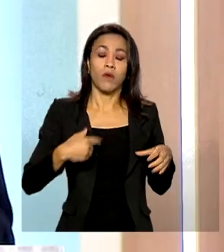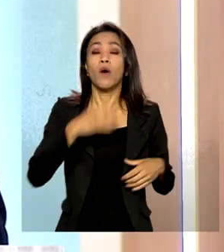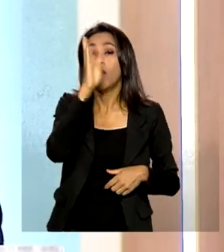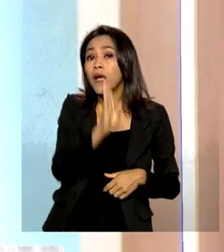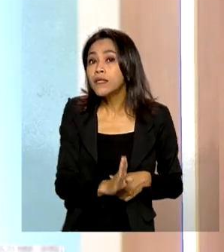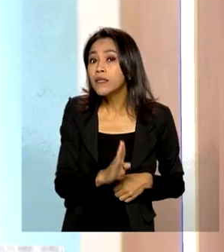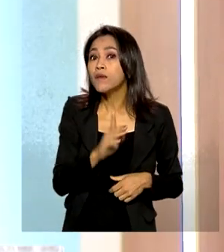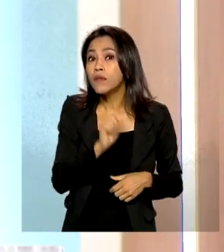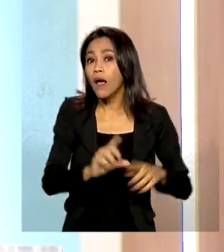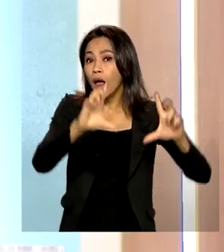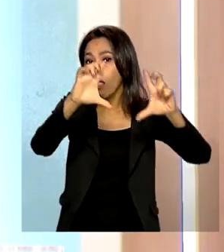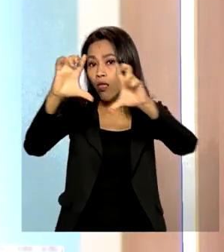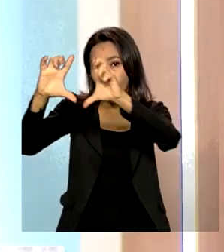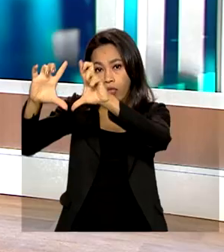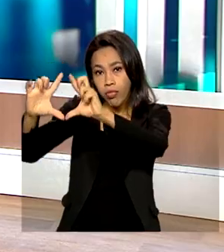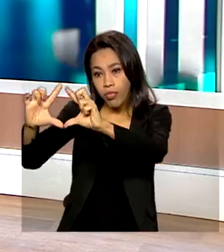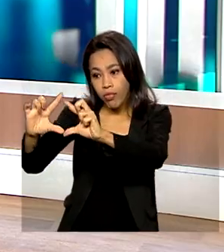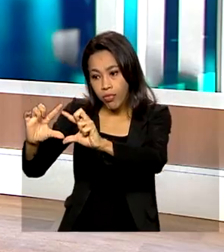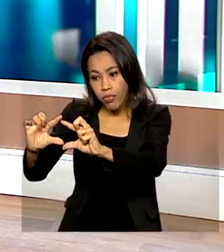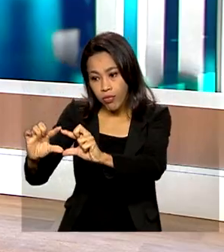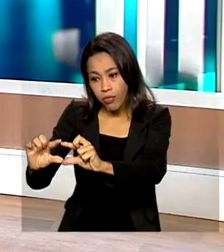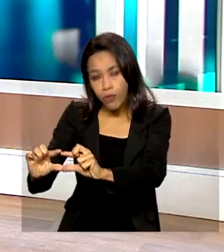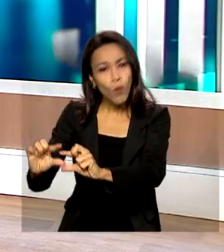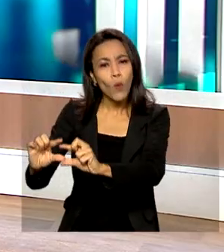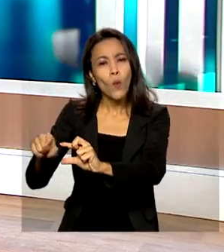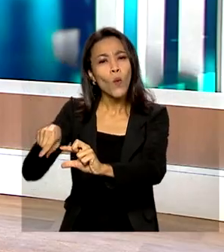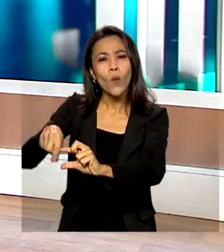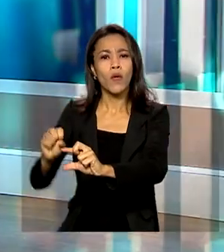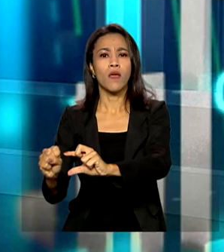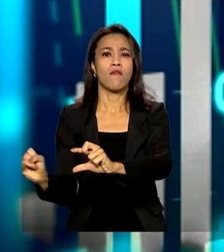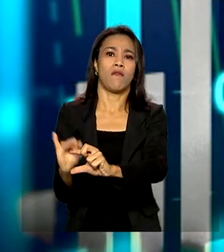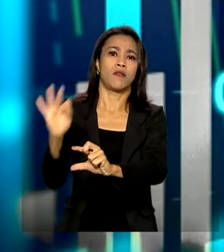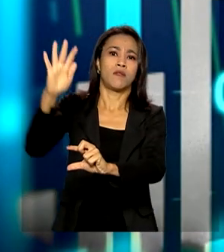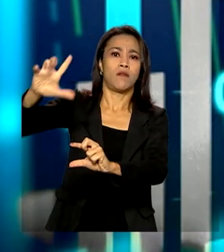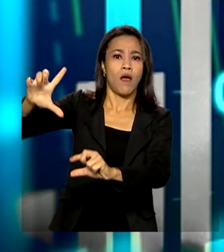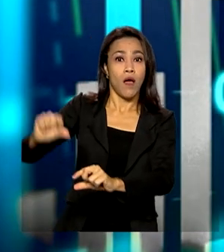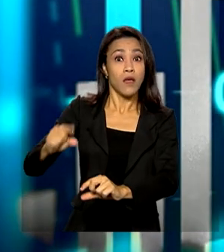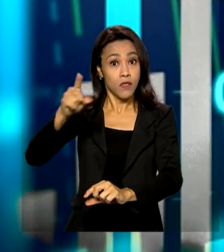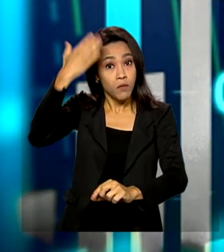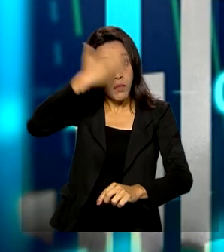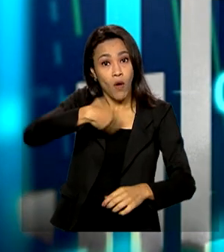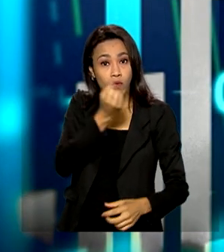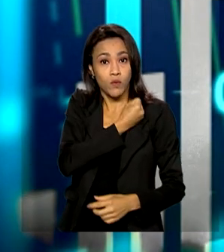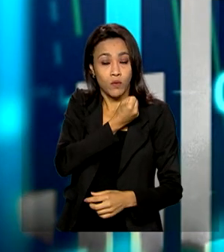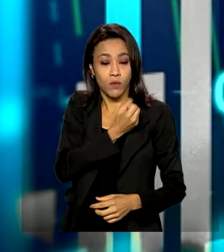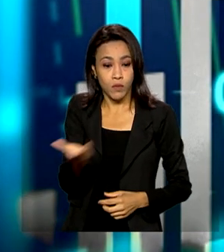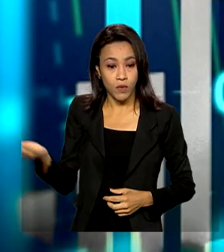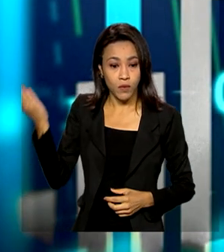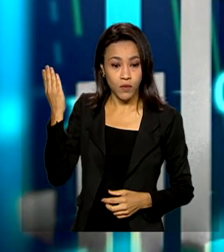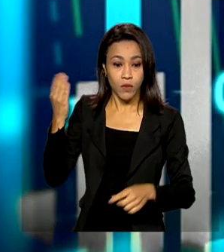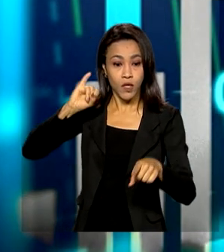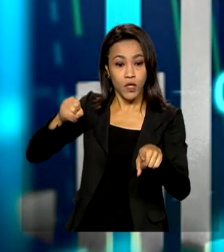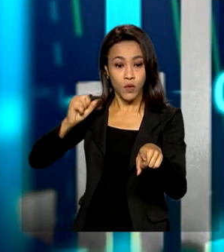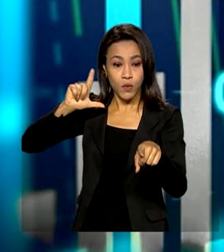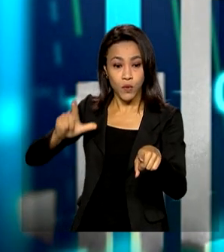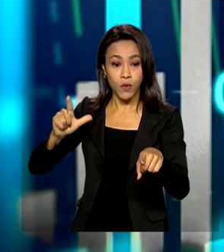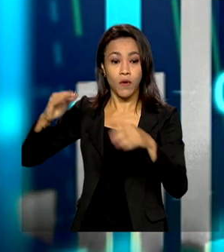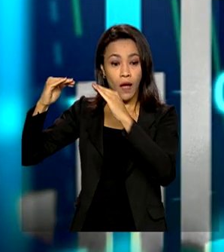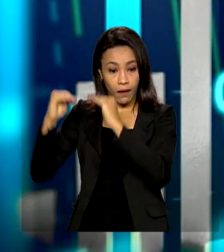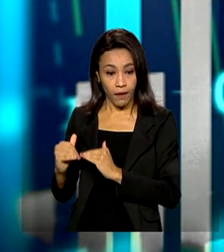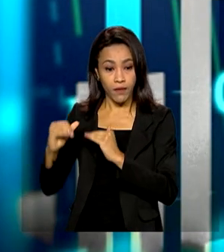em deflação. E isso pode ser comprovado pelos números que nós temos aqui. Em julho, a queda de preços foi de 0